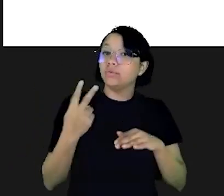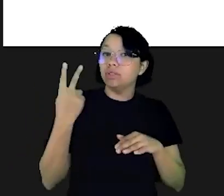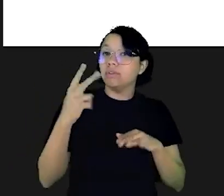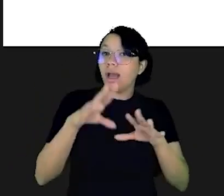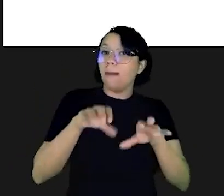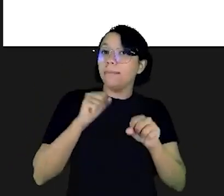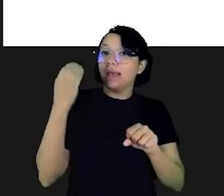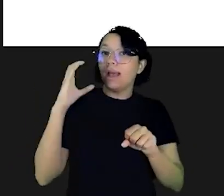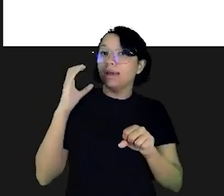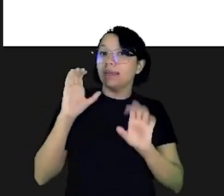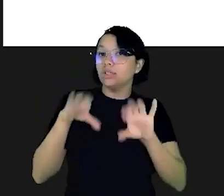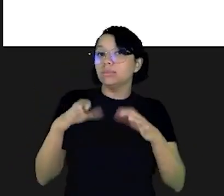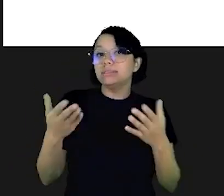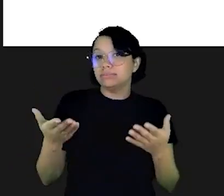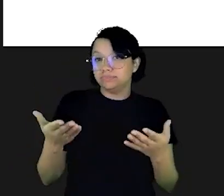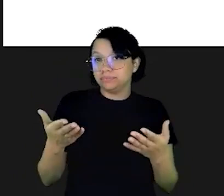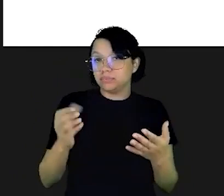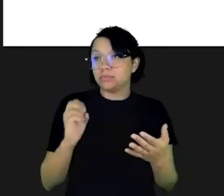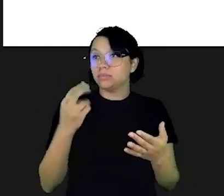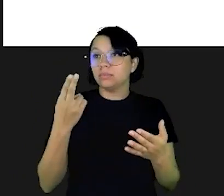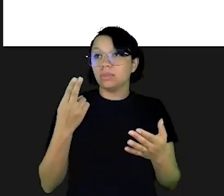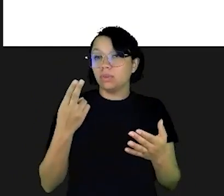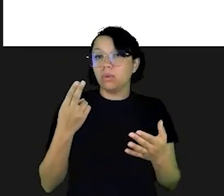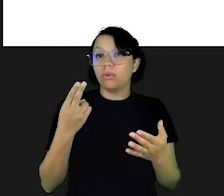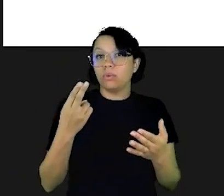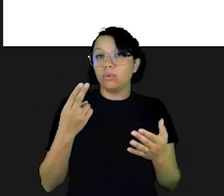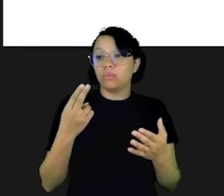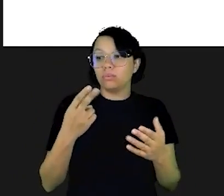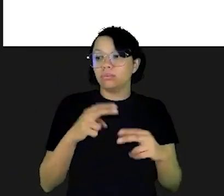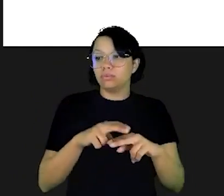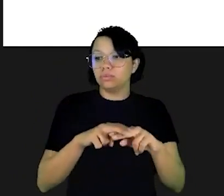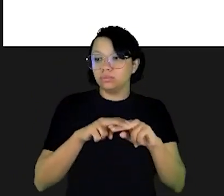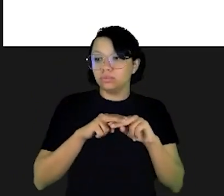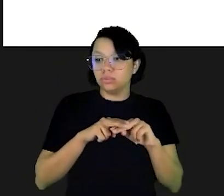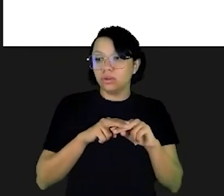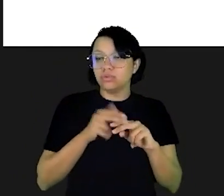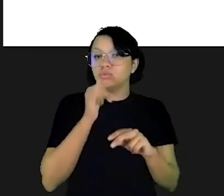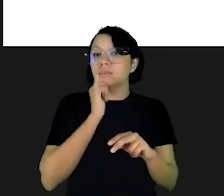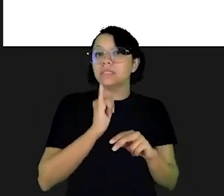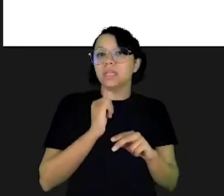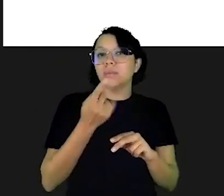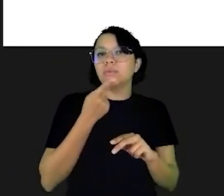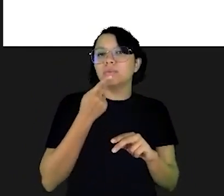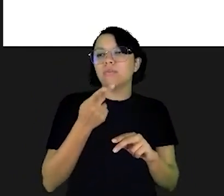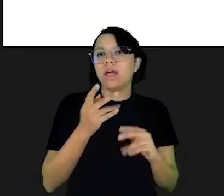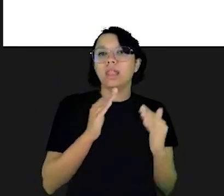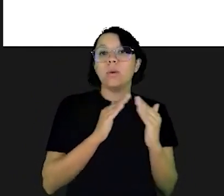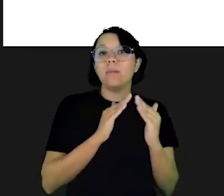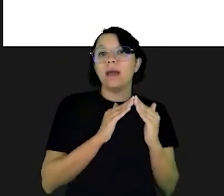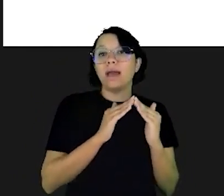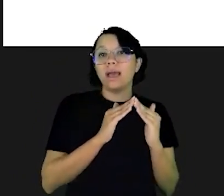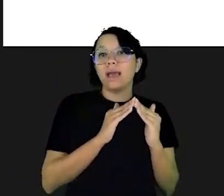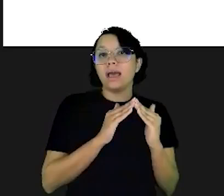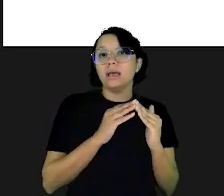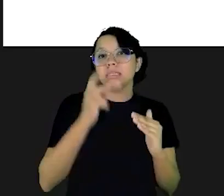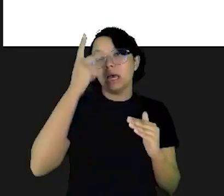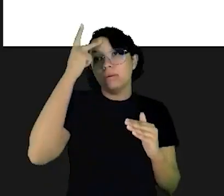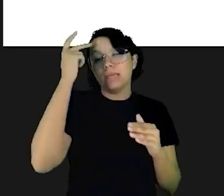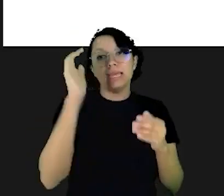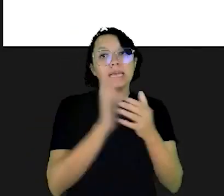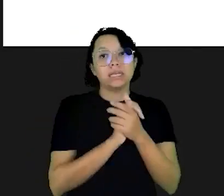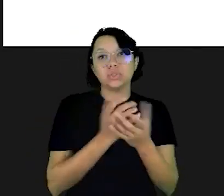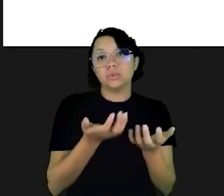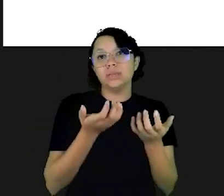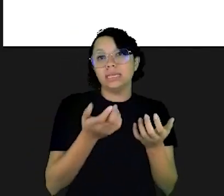talvez talvez vale a pena tomar crédito para algo assim ou ainda para antecipar o consumo como é no próprio exemplo que a gente deu aqui